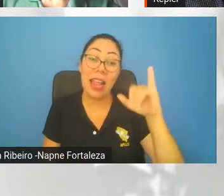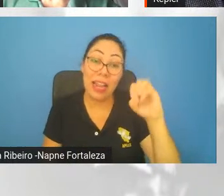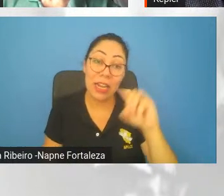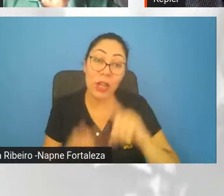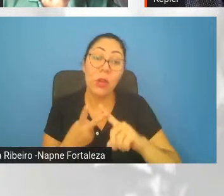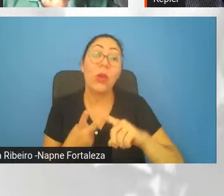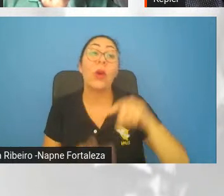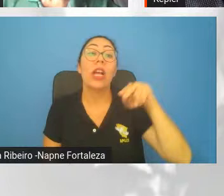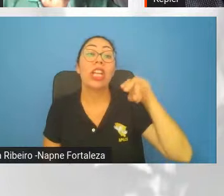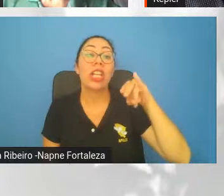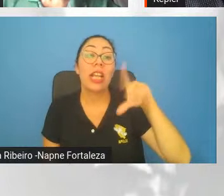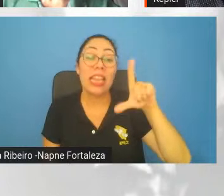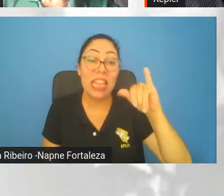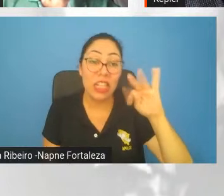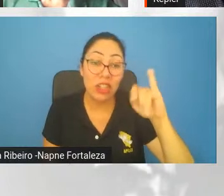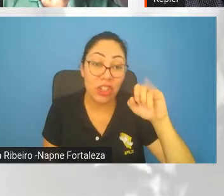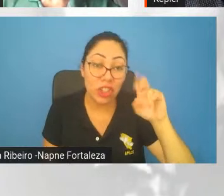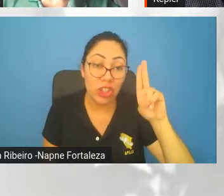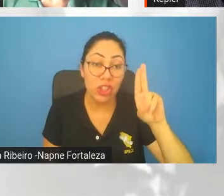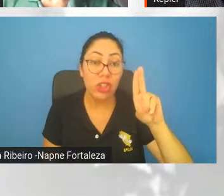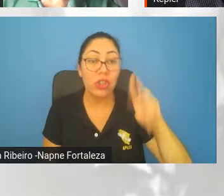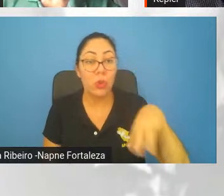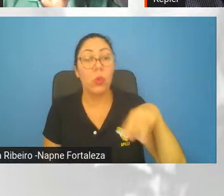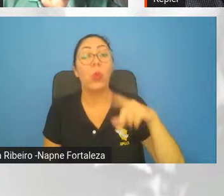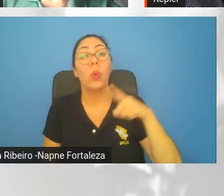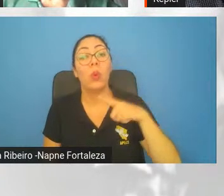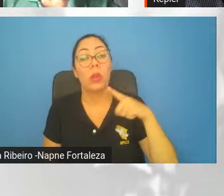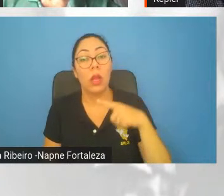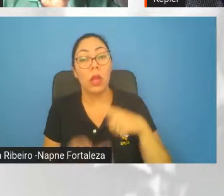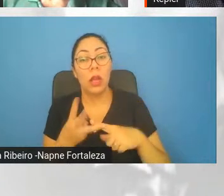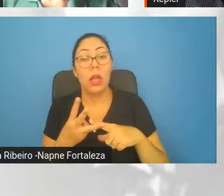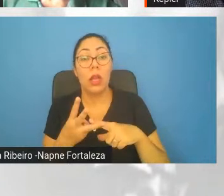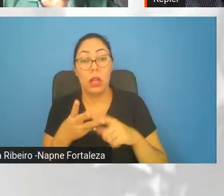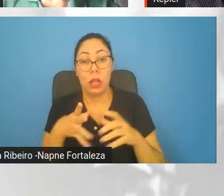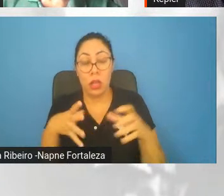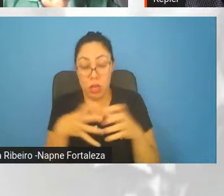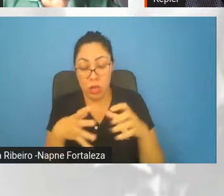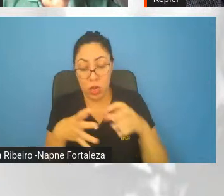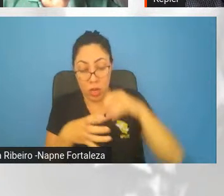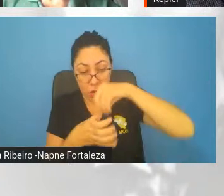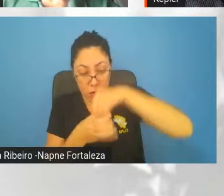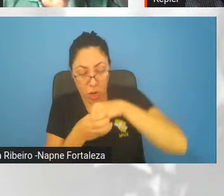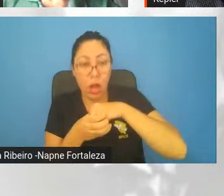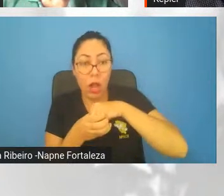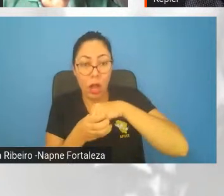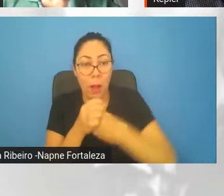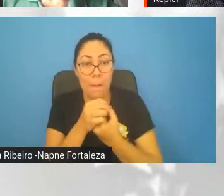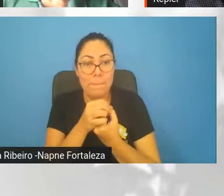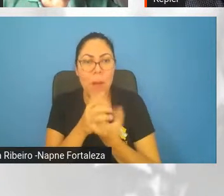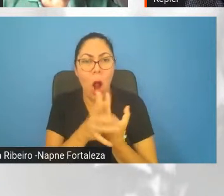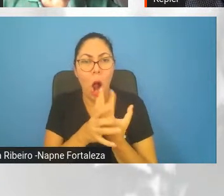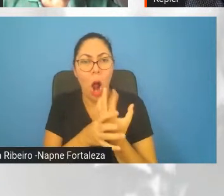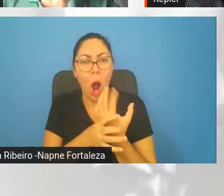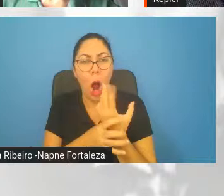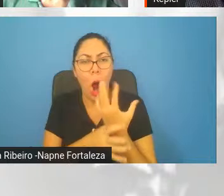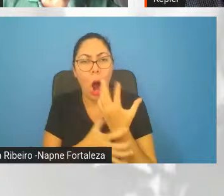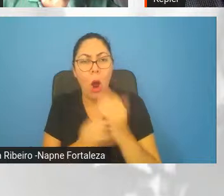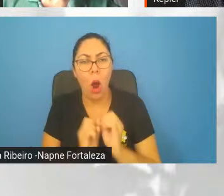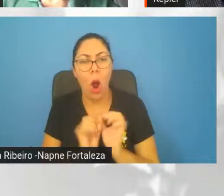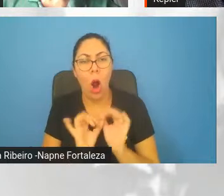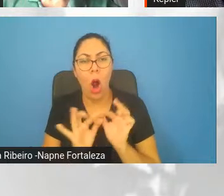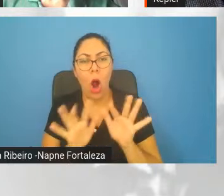certamente o núcleo, não o átomo, o núcleo de hélio e hidrogênio. Só que, para você formar